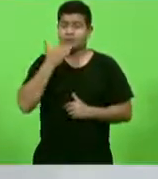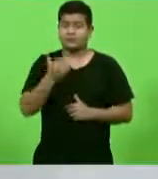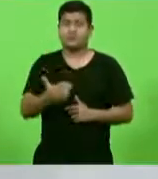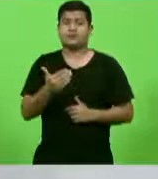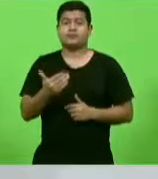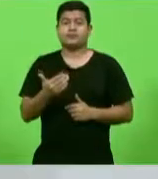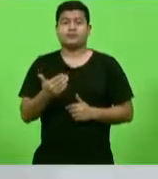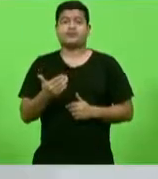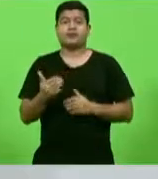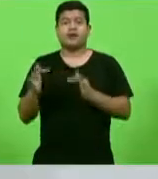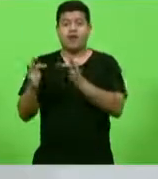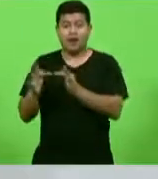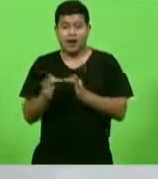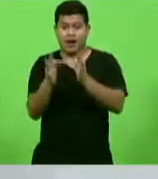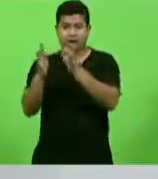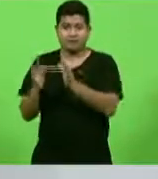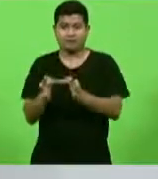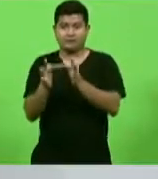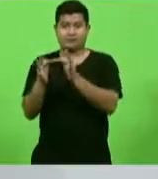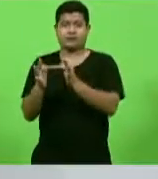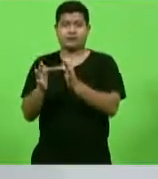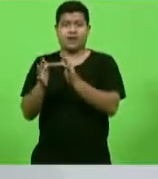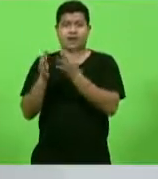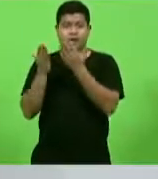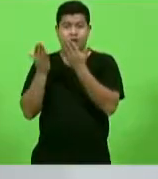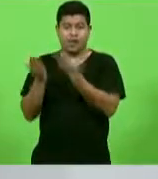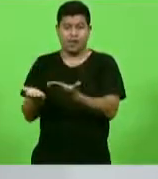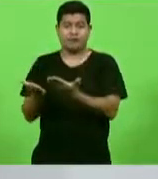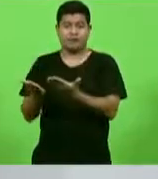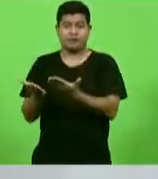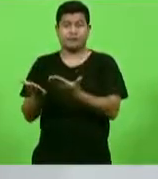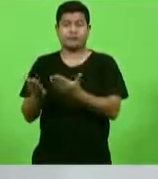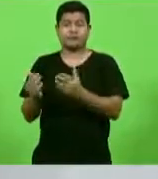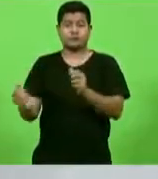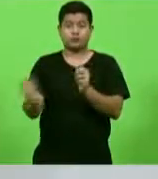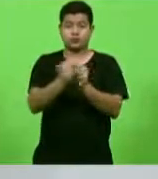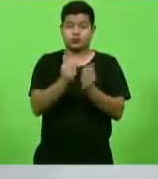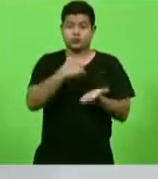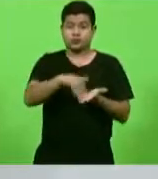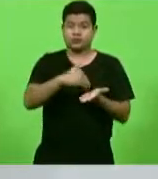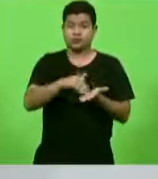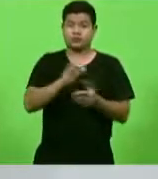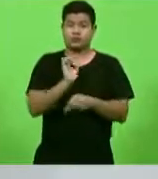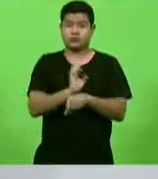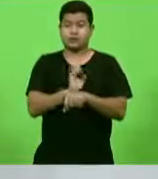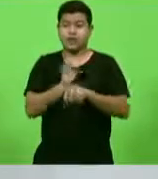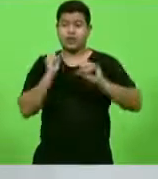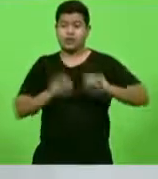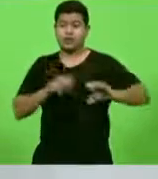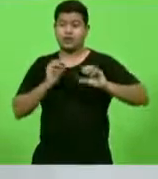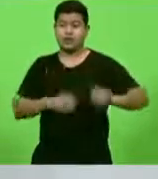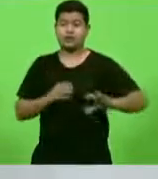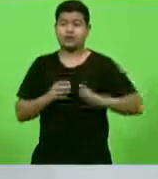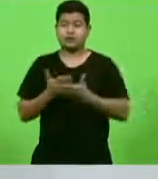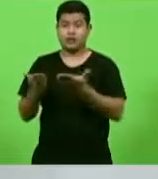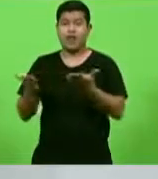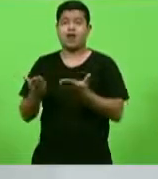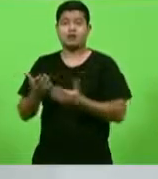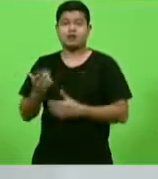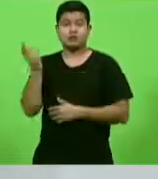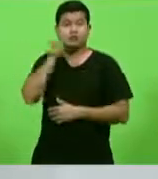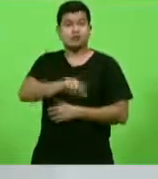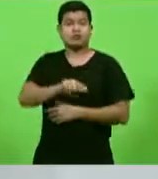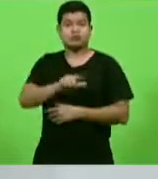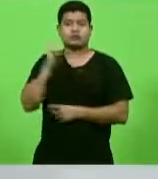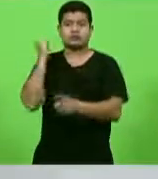aqui que a Fundação Catarinense de Educação Especial e a Secretaria de Estado da Educação viabilizem essa